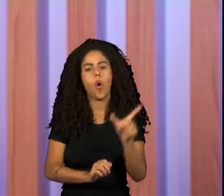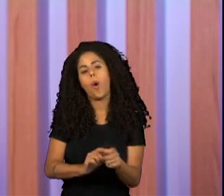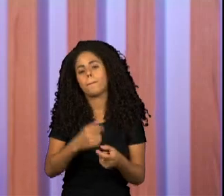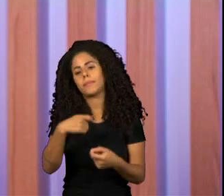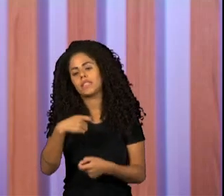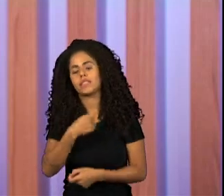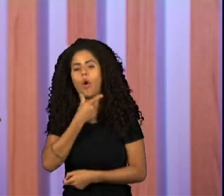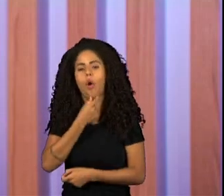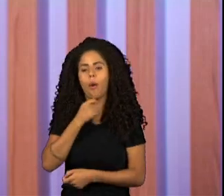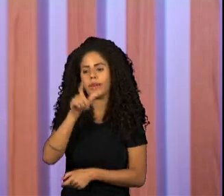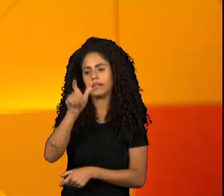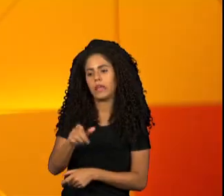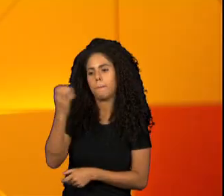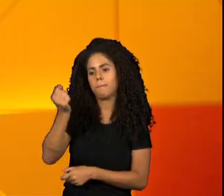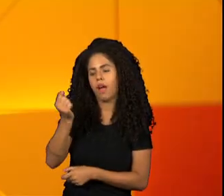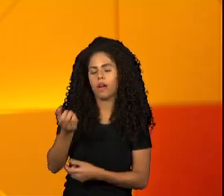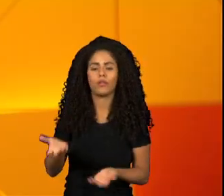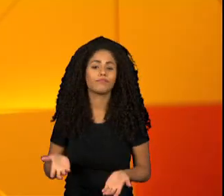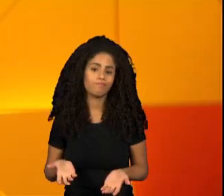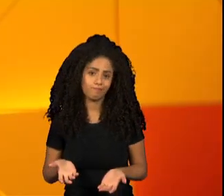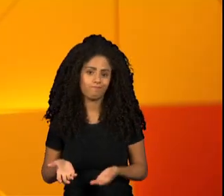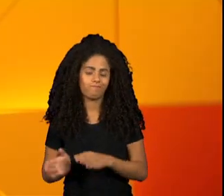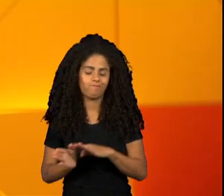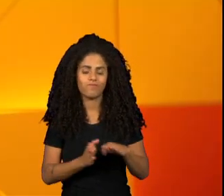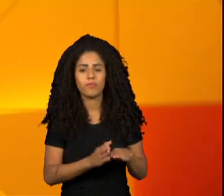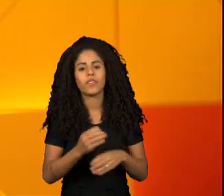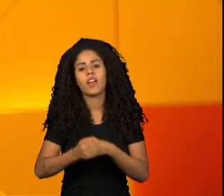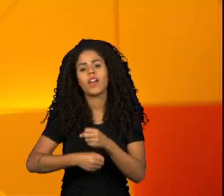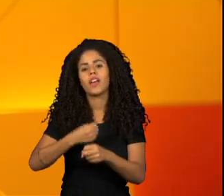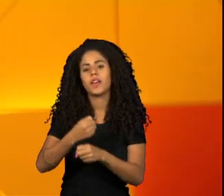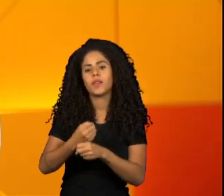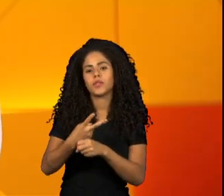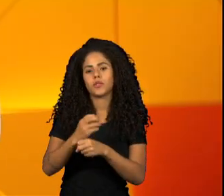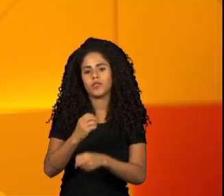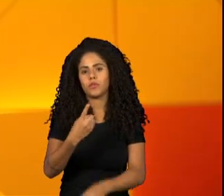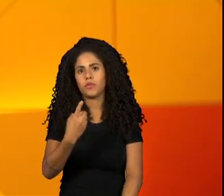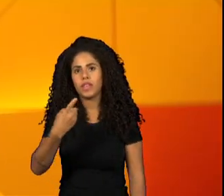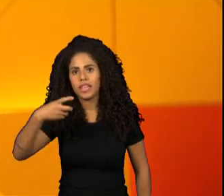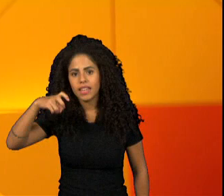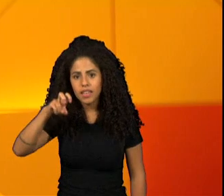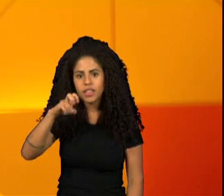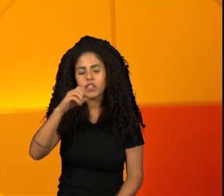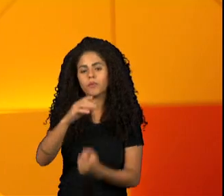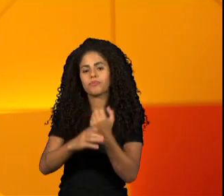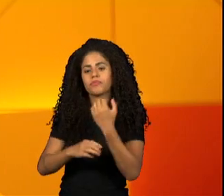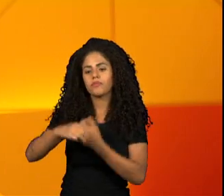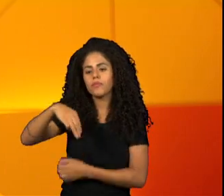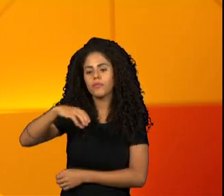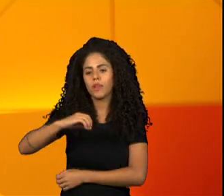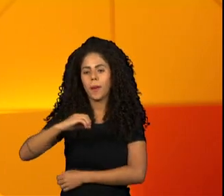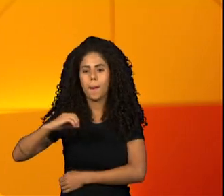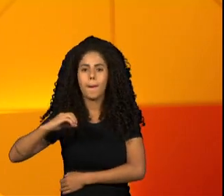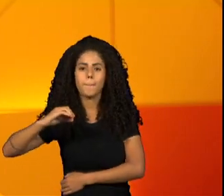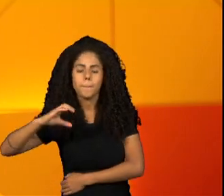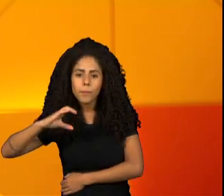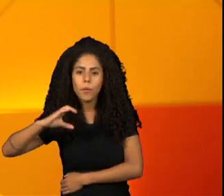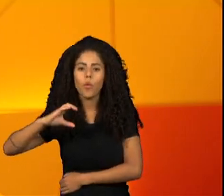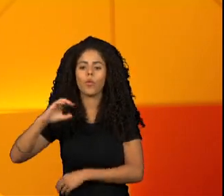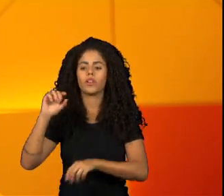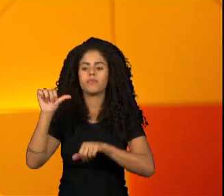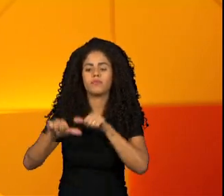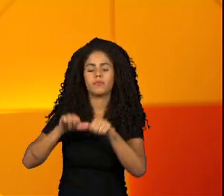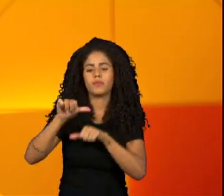branco, heteronormativo. Fundada em 2015, a Agência de Criação e Cultura, MUC, se empenha em transformar o mercado de